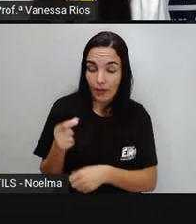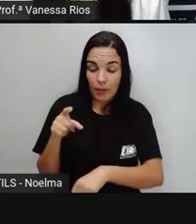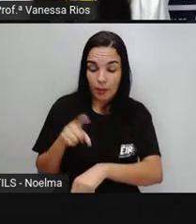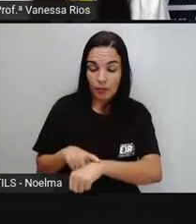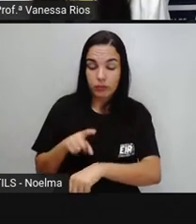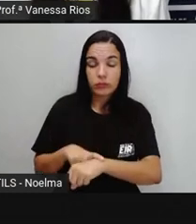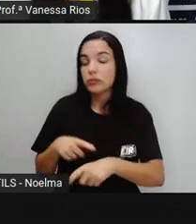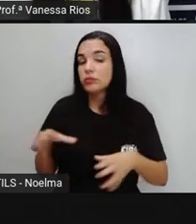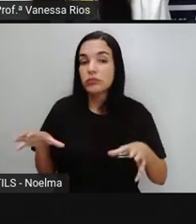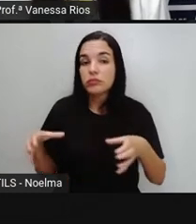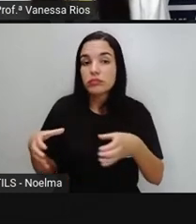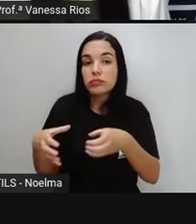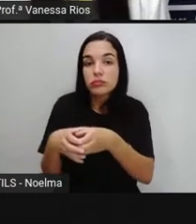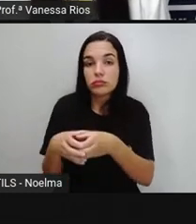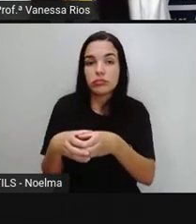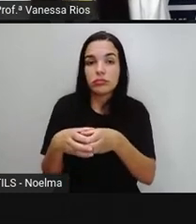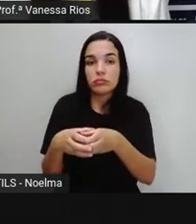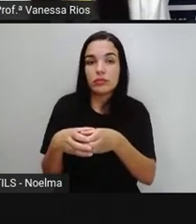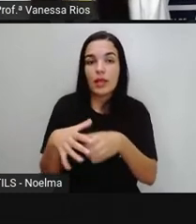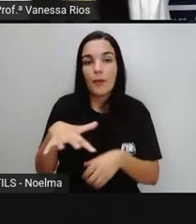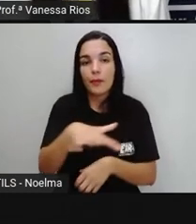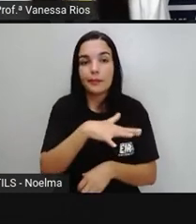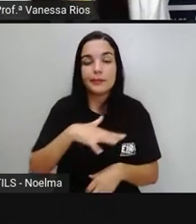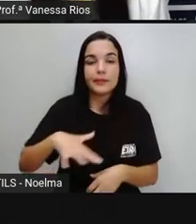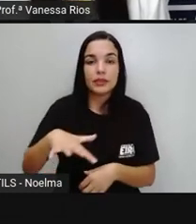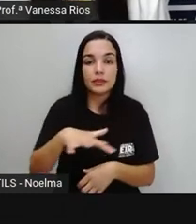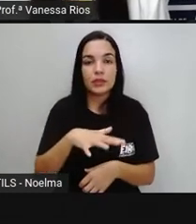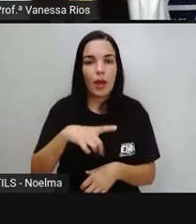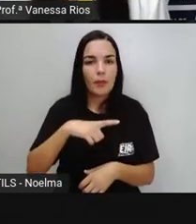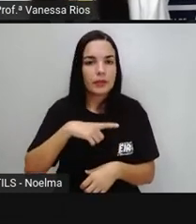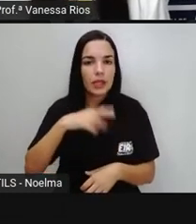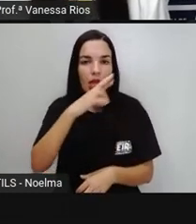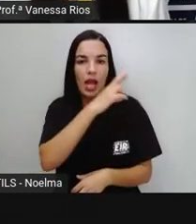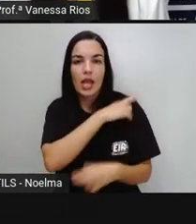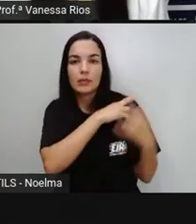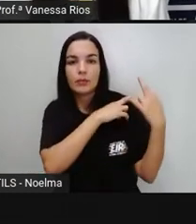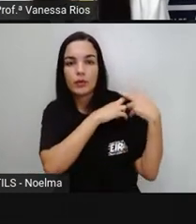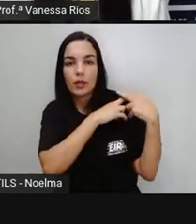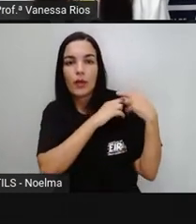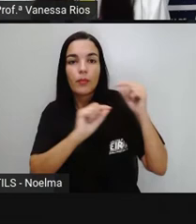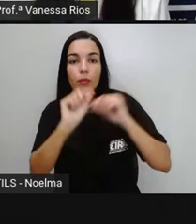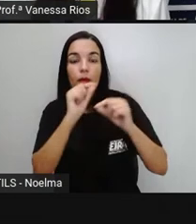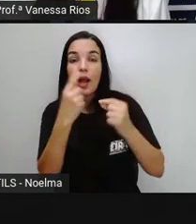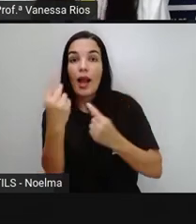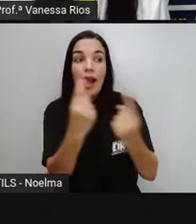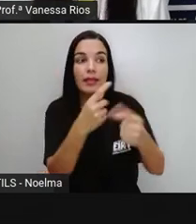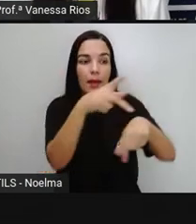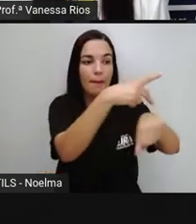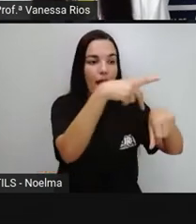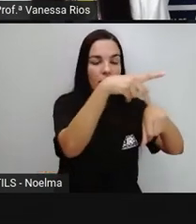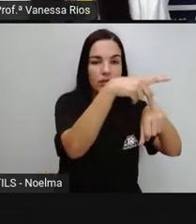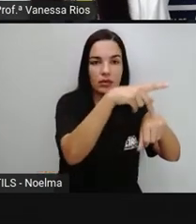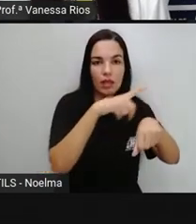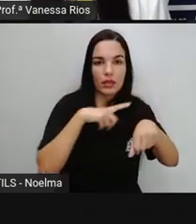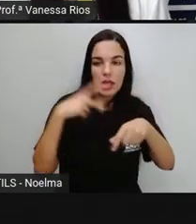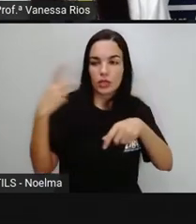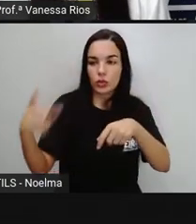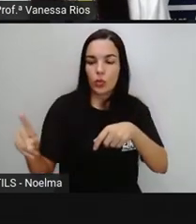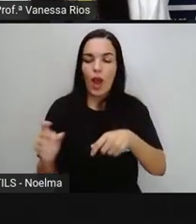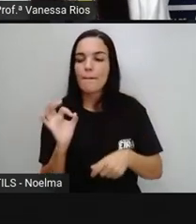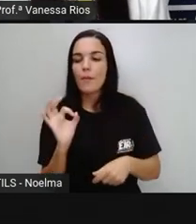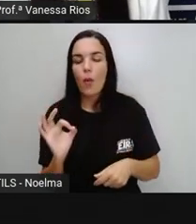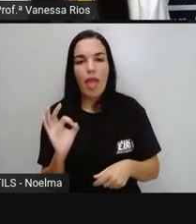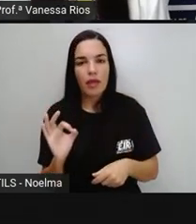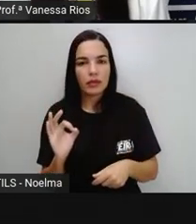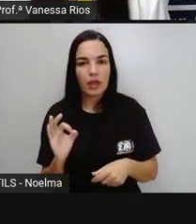monetário Os sistemas monetários Costumam ser De responsabilidade De cada país E administrados